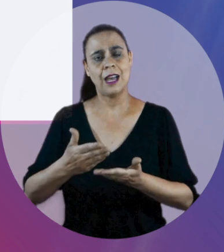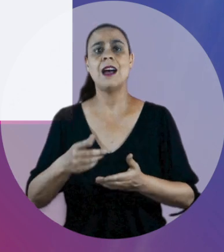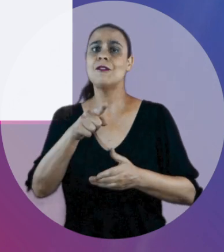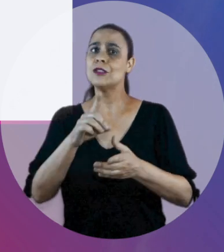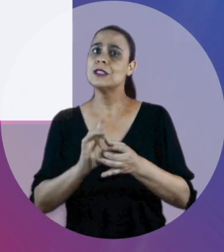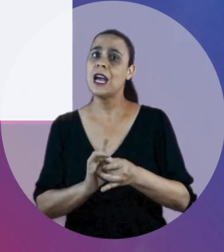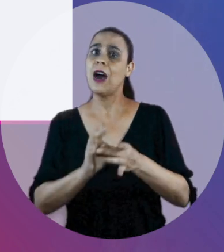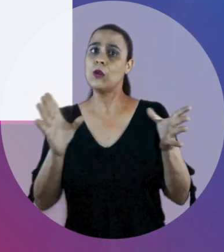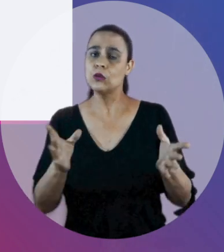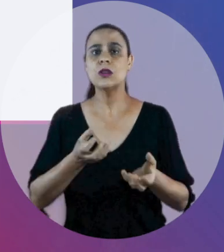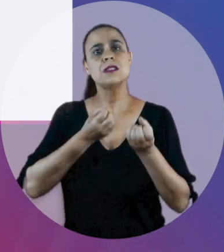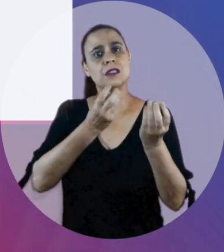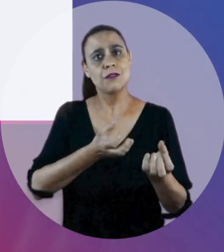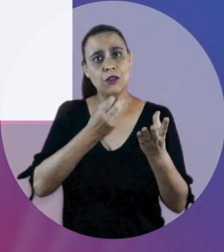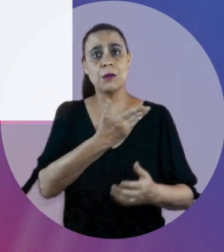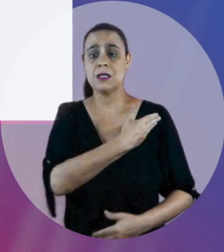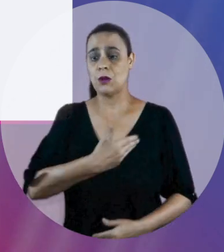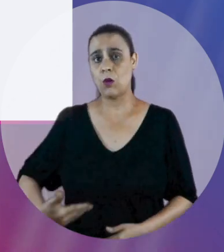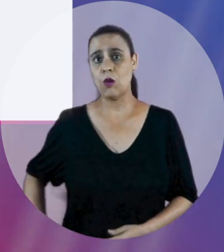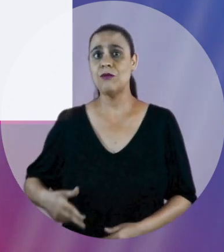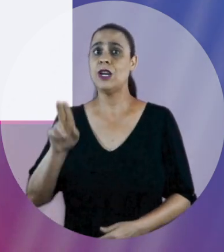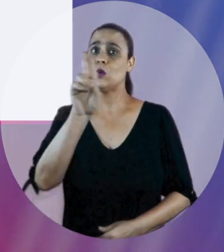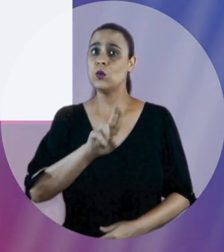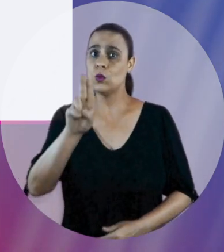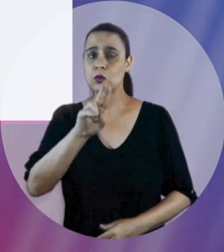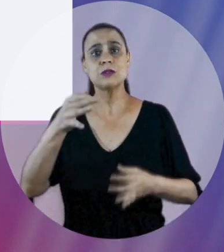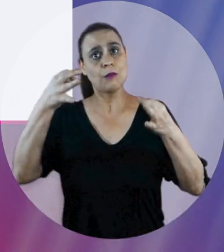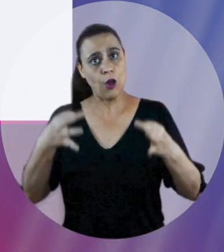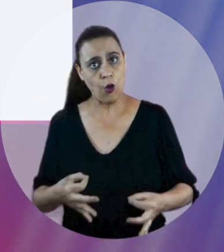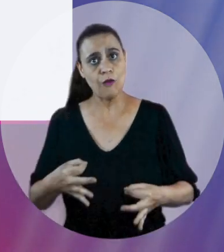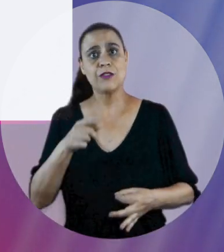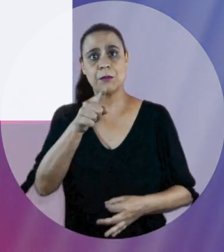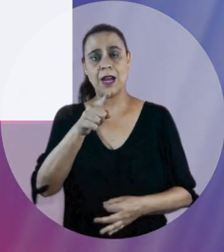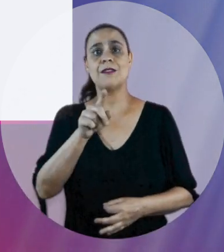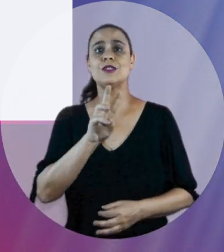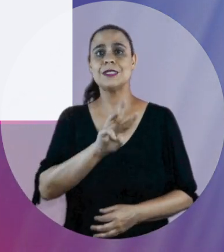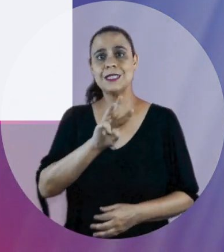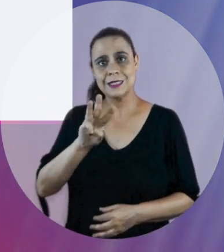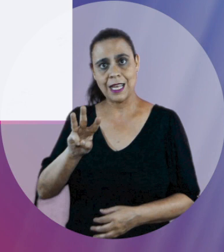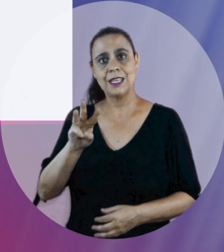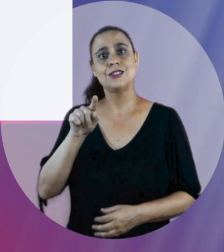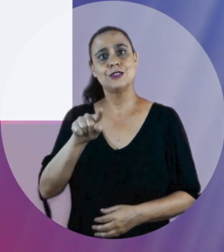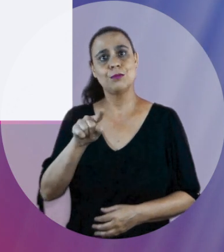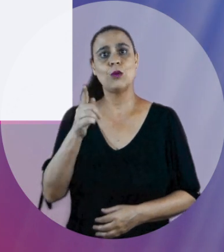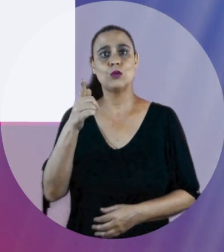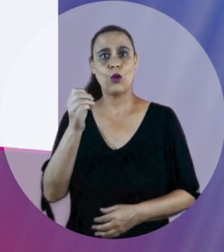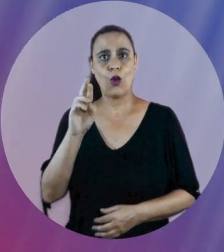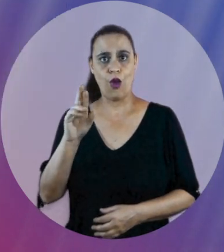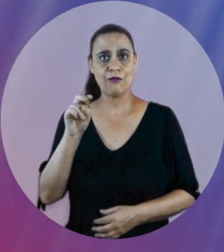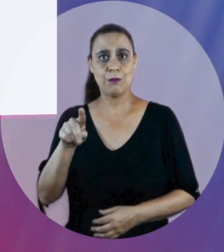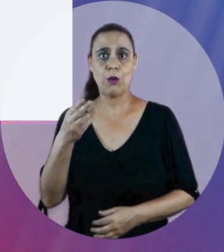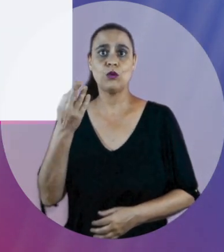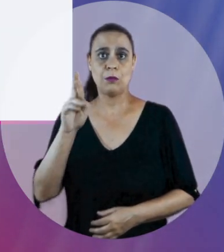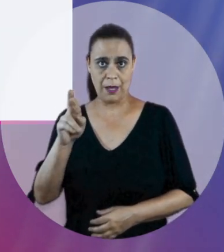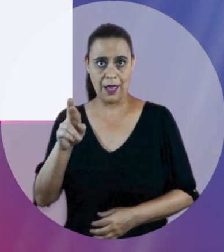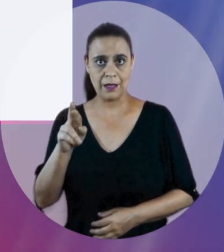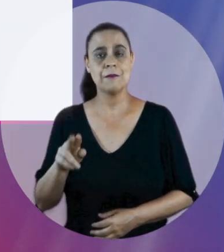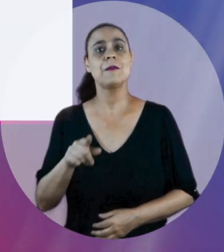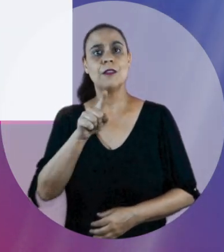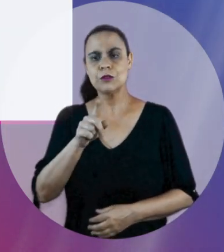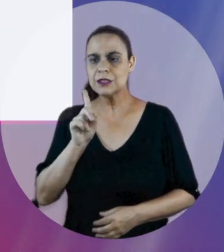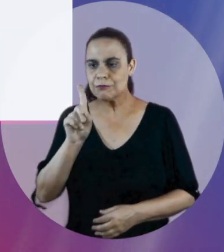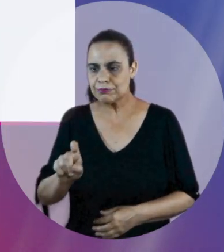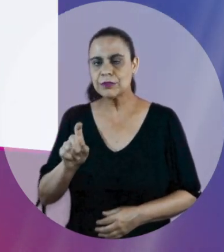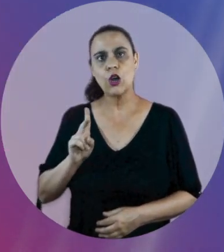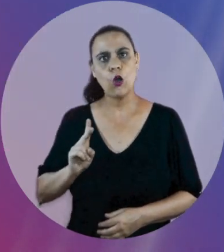sejam usadas pelo Governo para validar o seu acesso ao gov.br. Ao clicar no botão Continuar, você informa